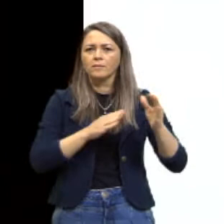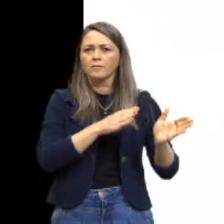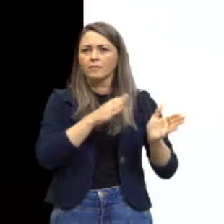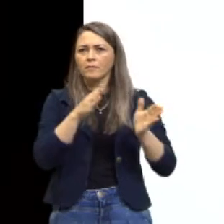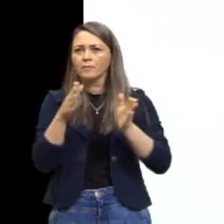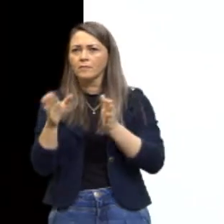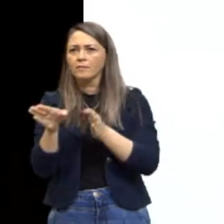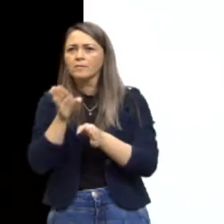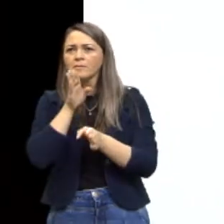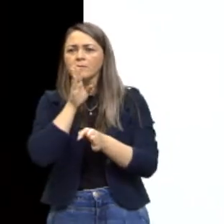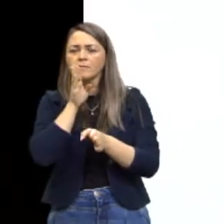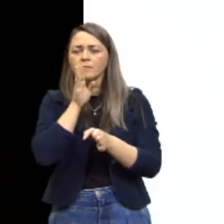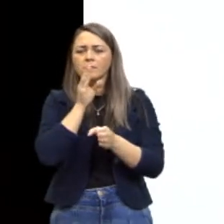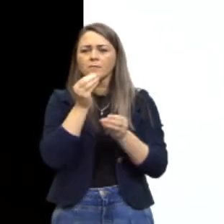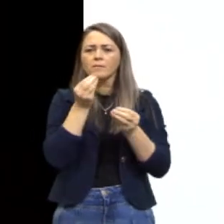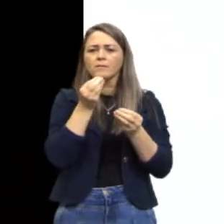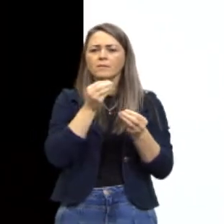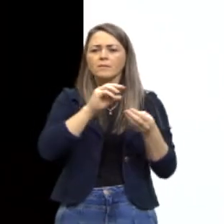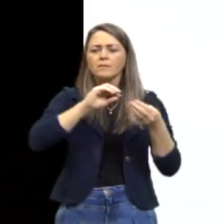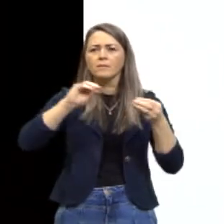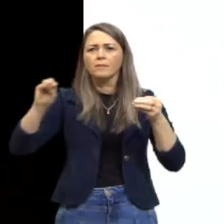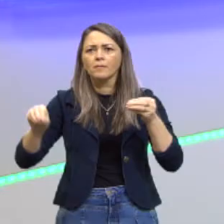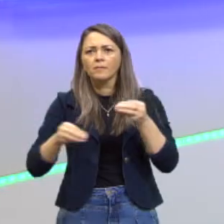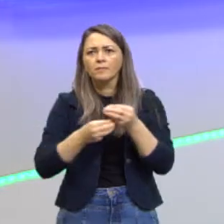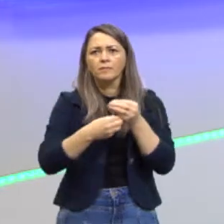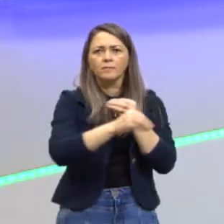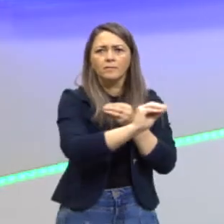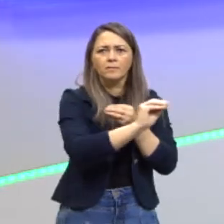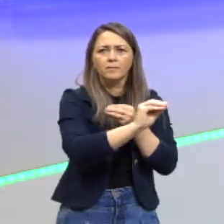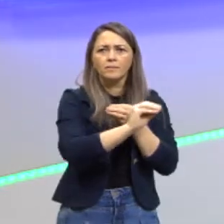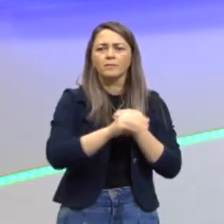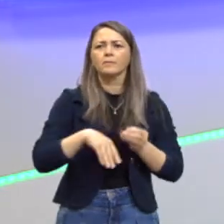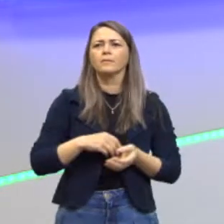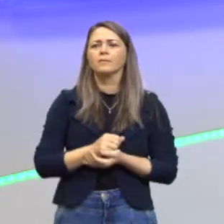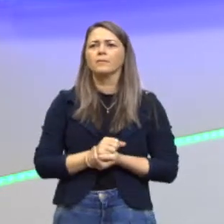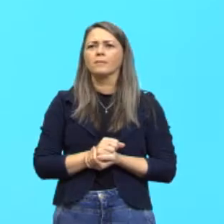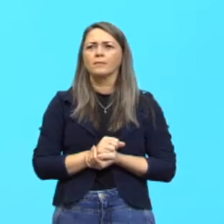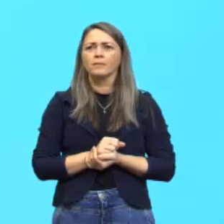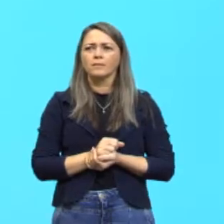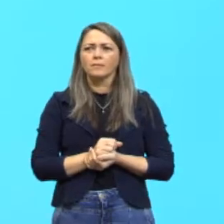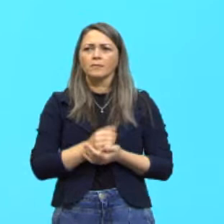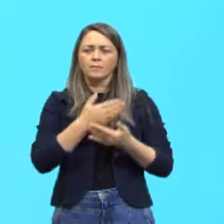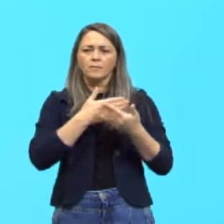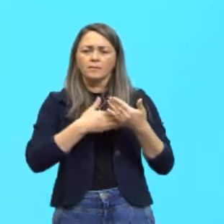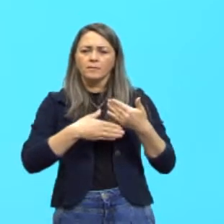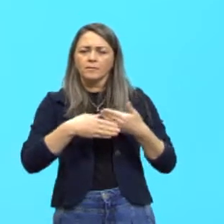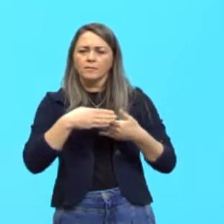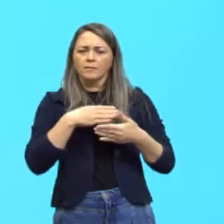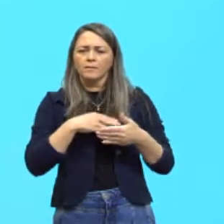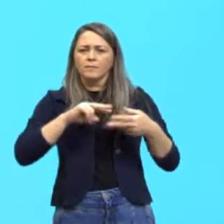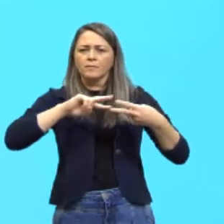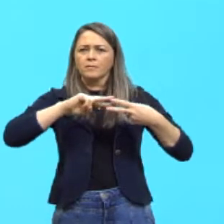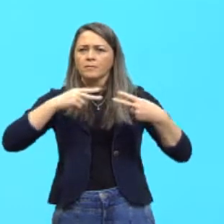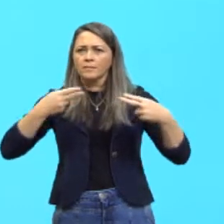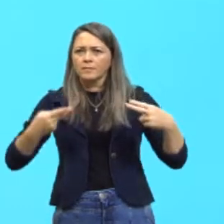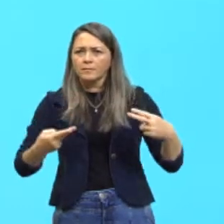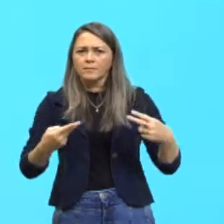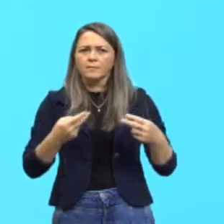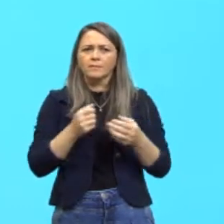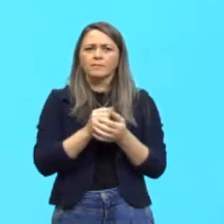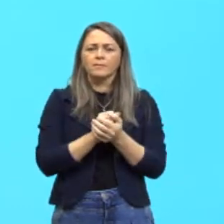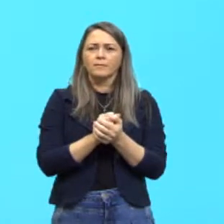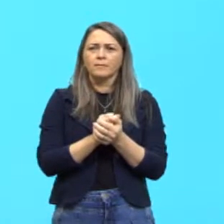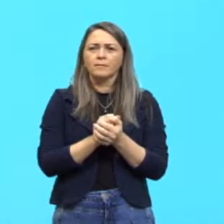como transcrição, tá? Então, assim, toda vez que eu falo que o DNA vai estar